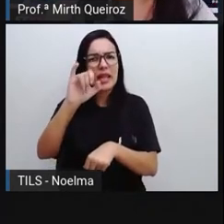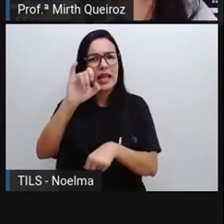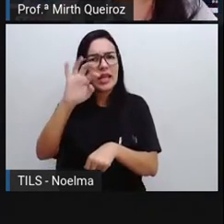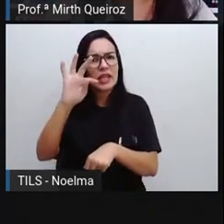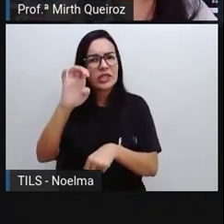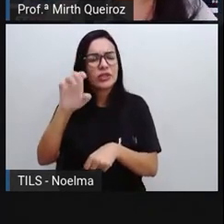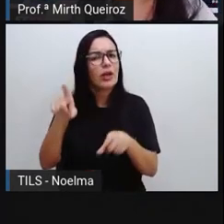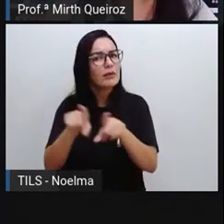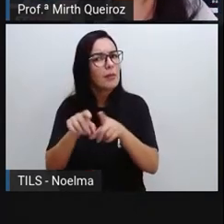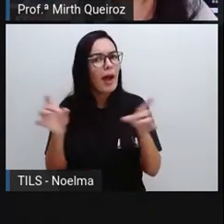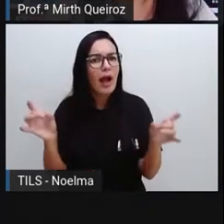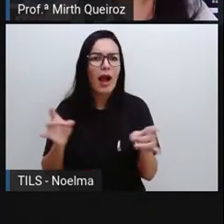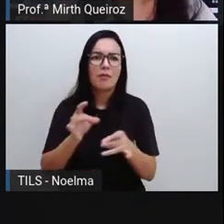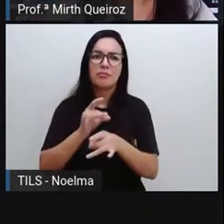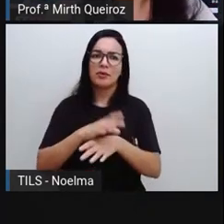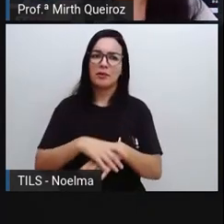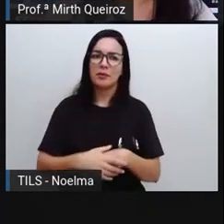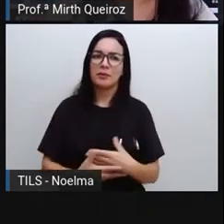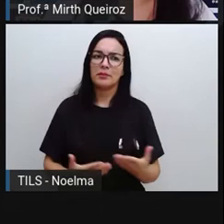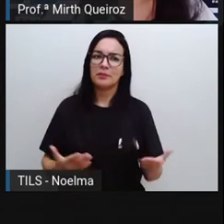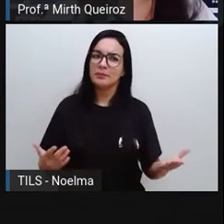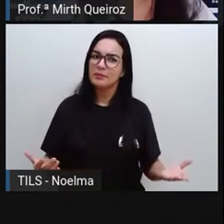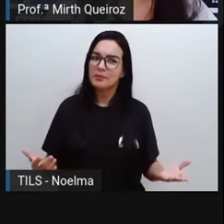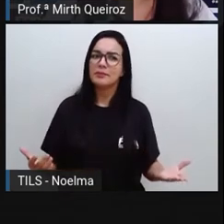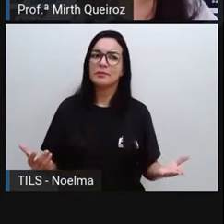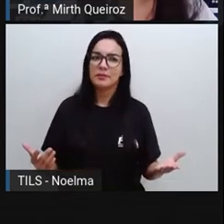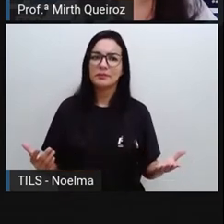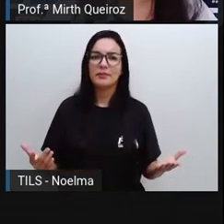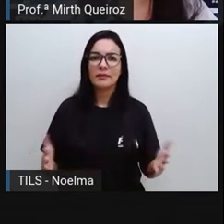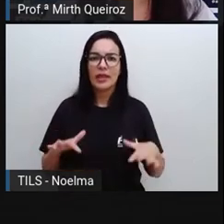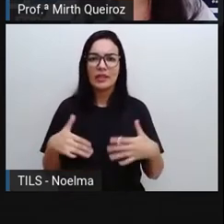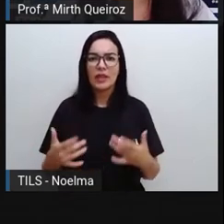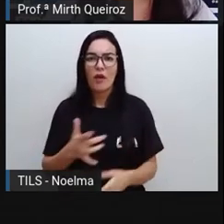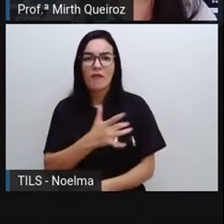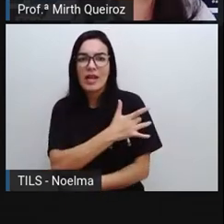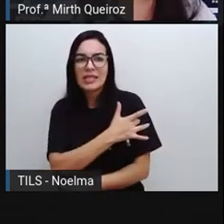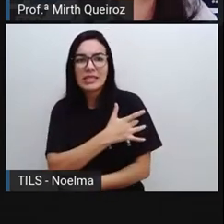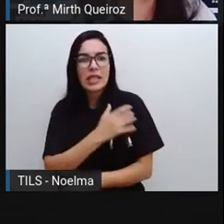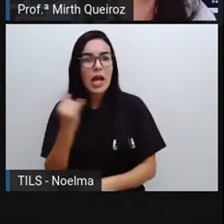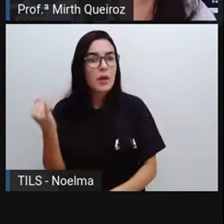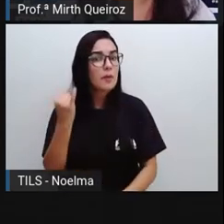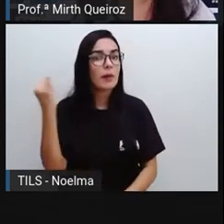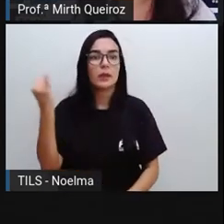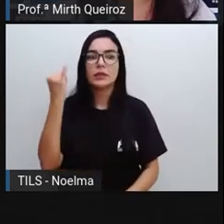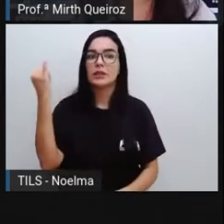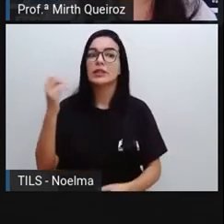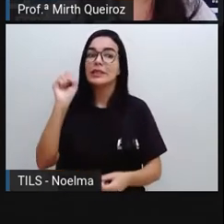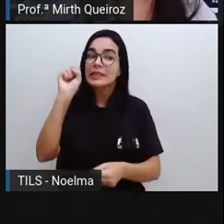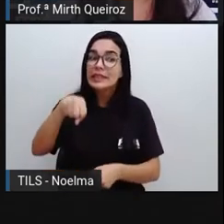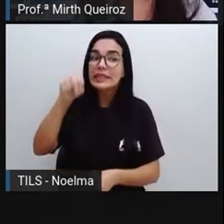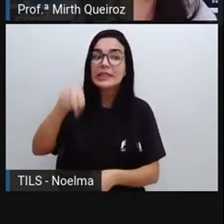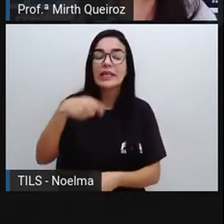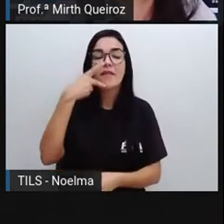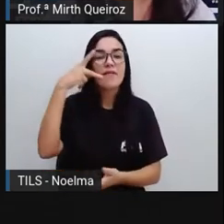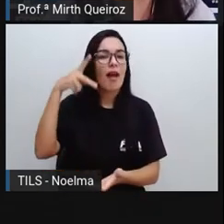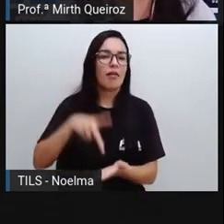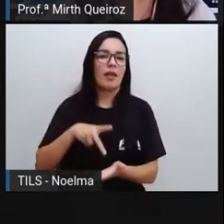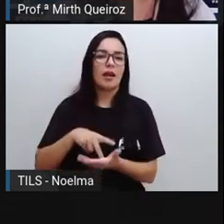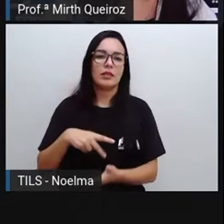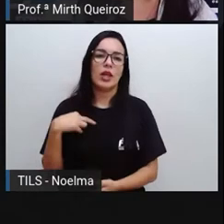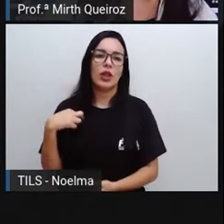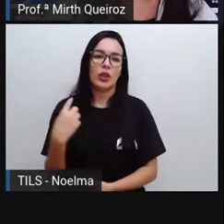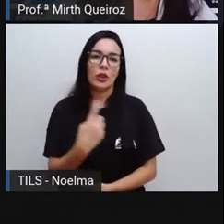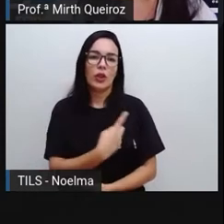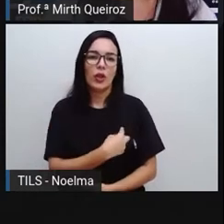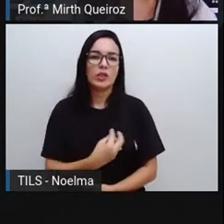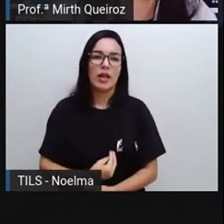do tétano, né? Por conta da vacinação. Olha como a vacina, ela é importante aí para a nossa vida. E